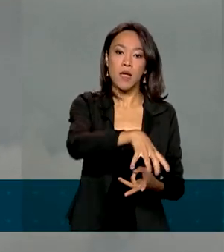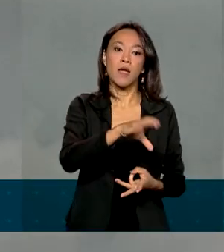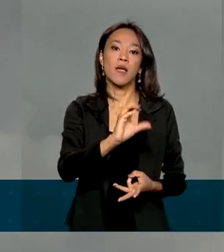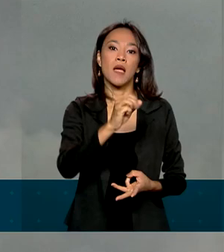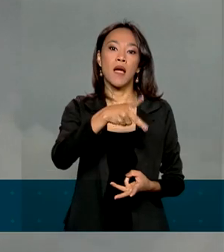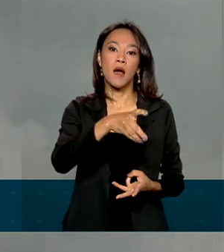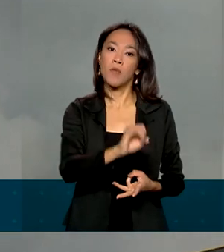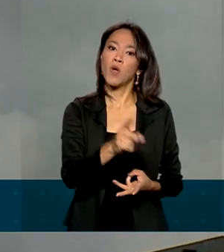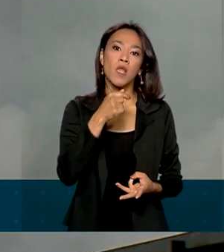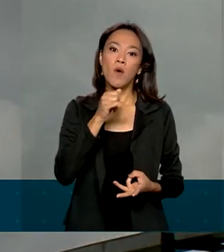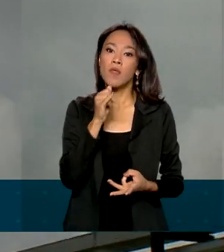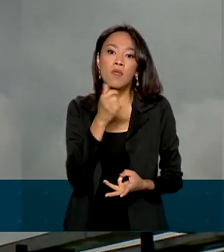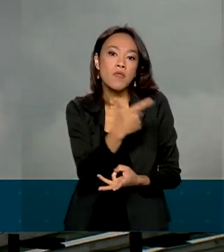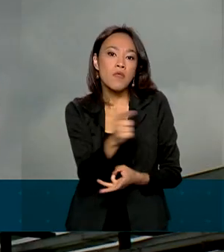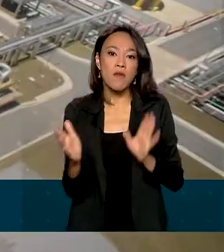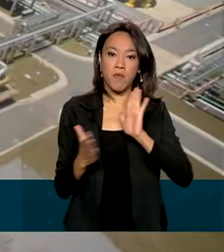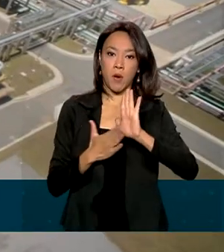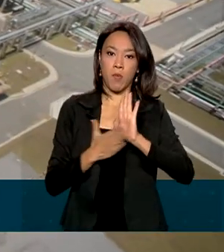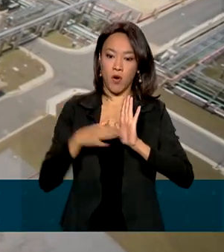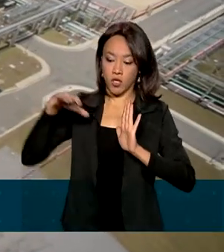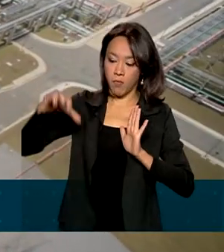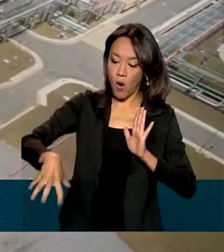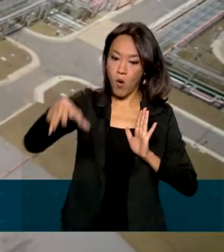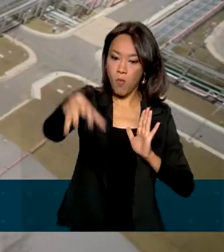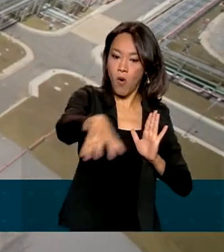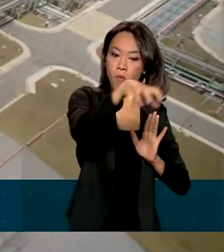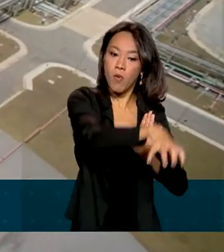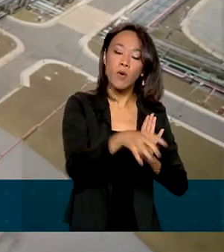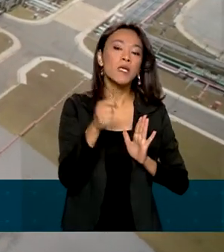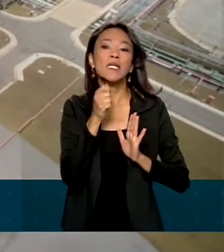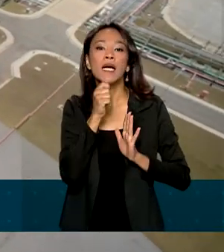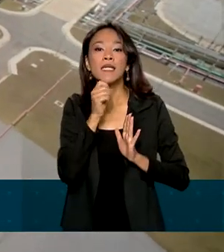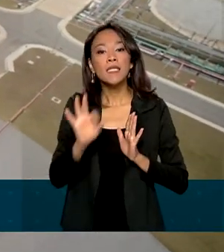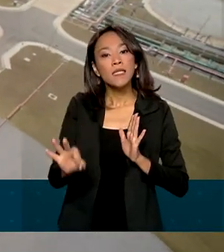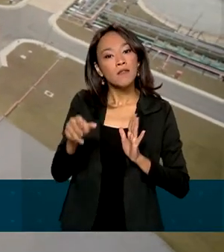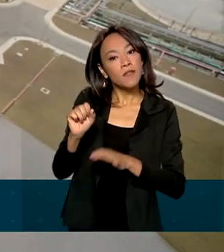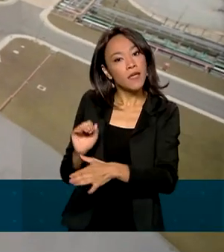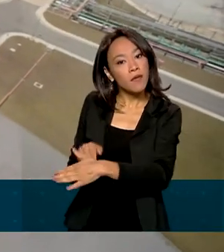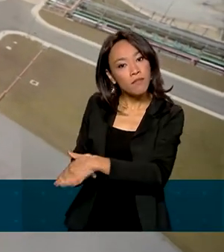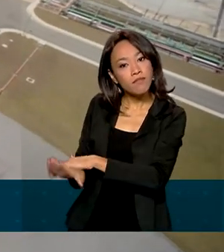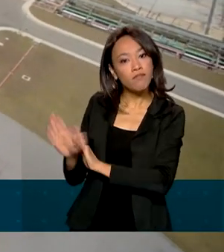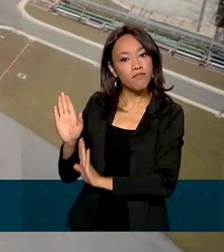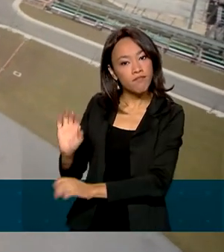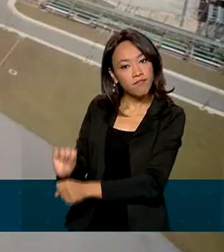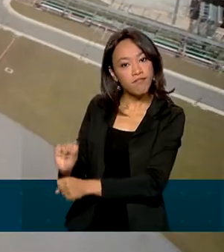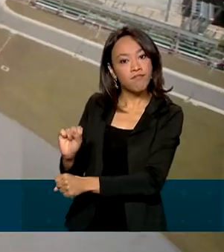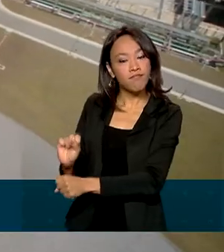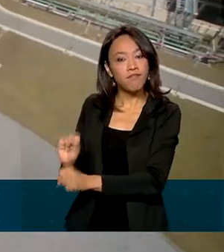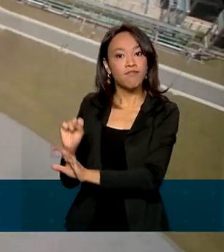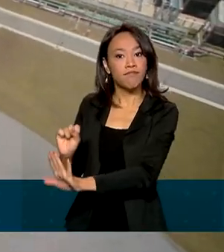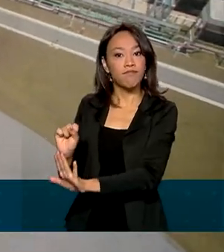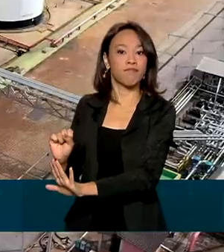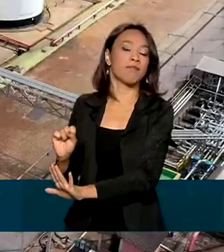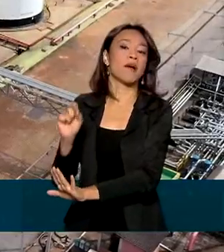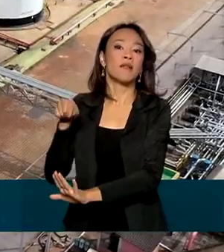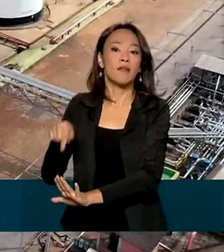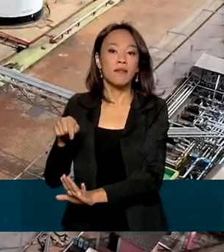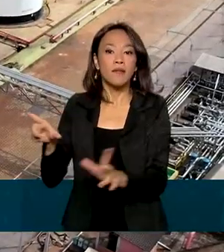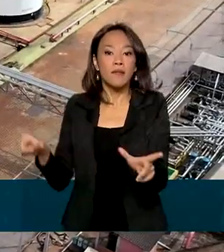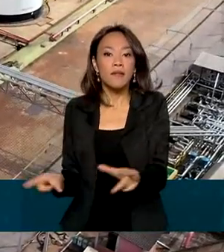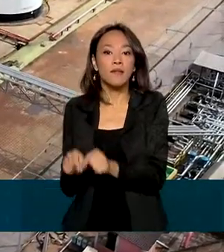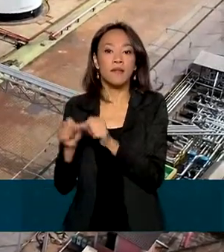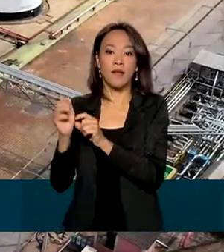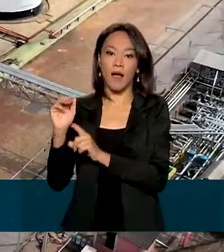do setor durante a pandemia. Os blocos não arrematados ficam na lista de oferta permanente da Agência